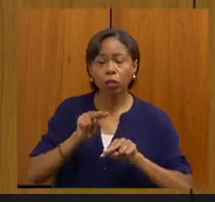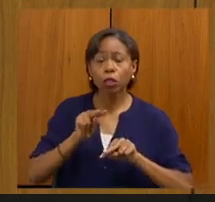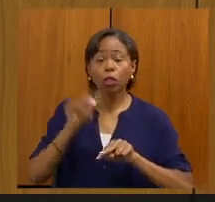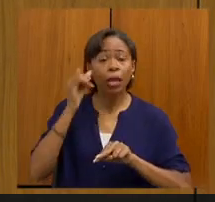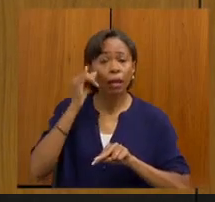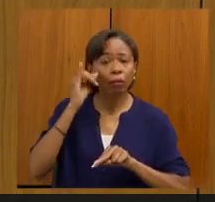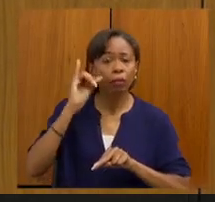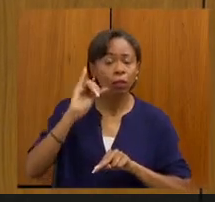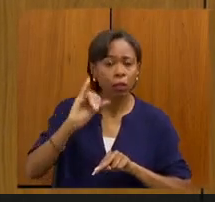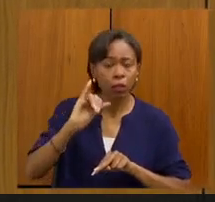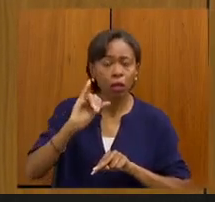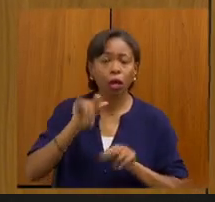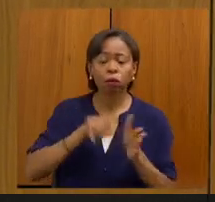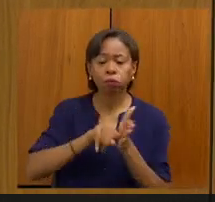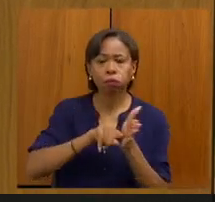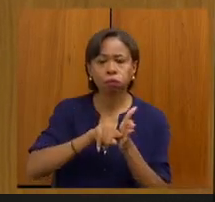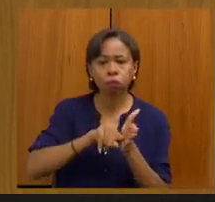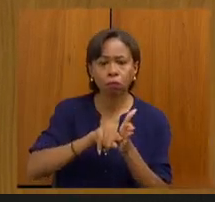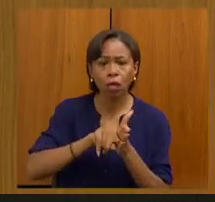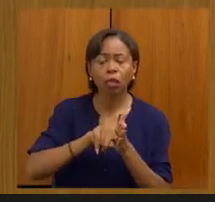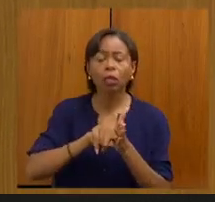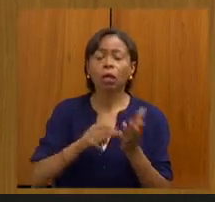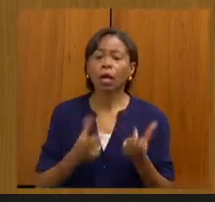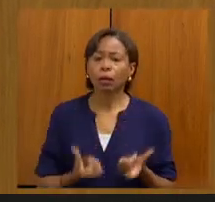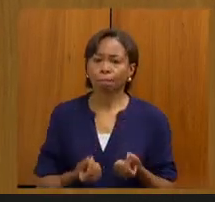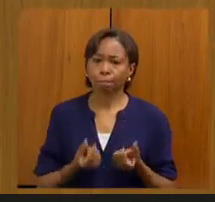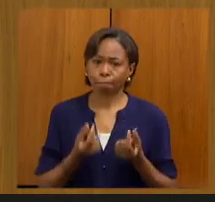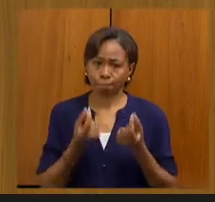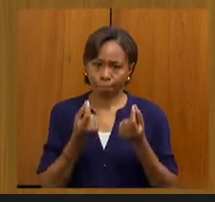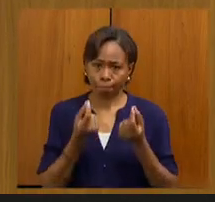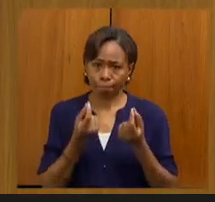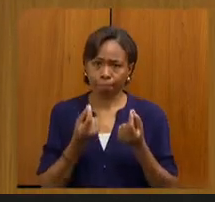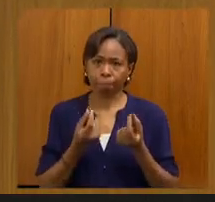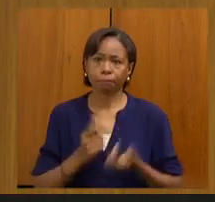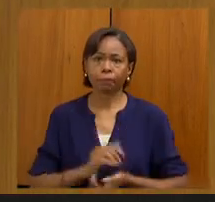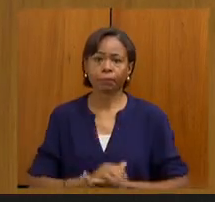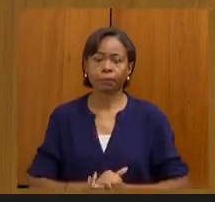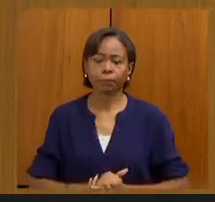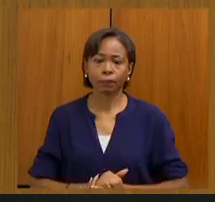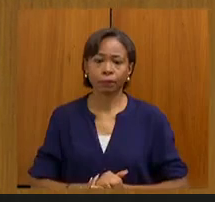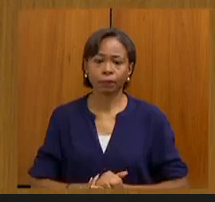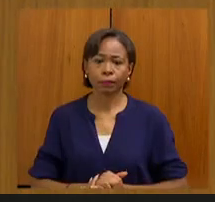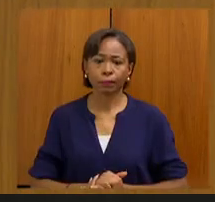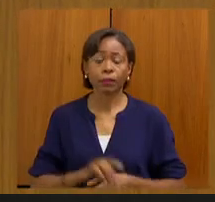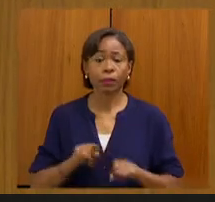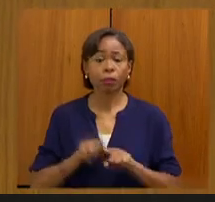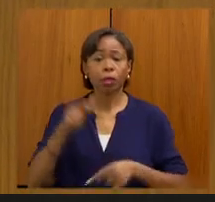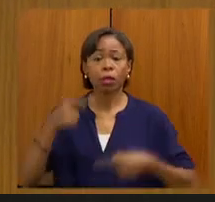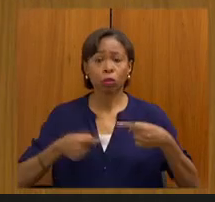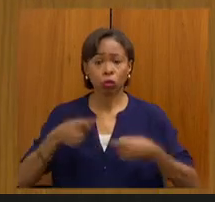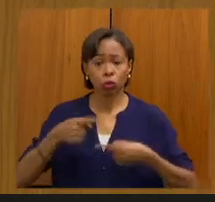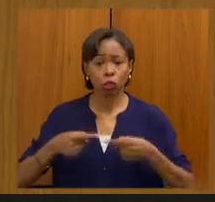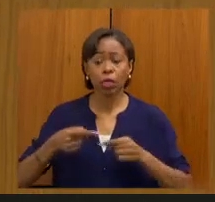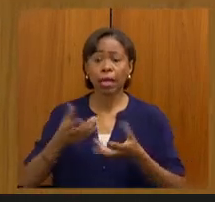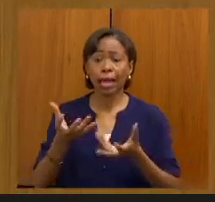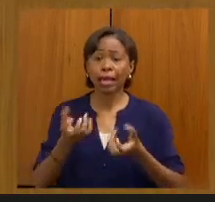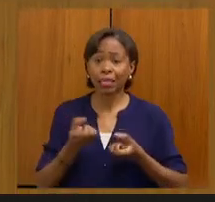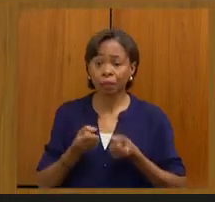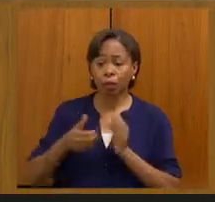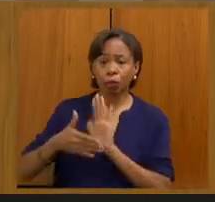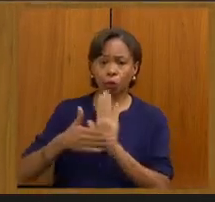no âmbito da Assembleia Fiscaliza Mais, e a receber e discutir proposições desta comissão.